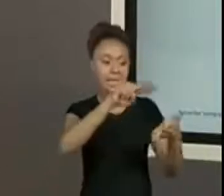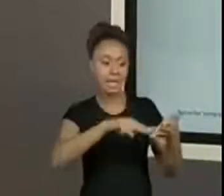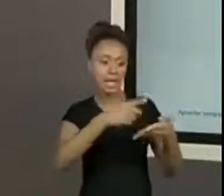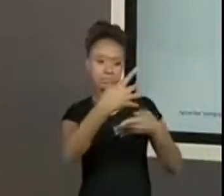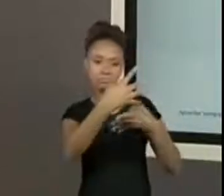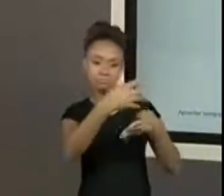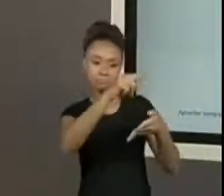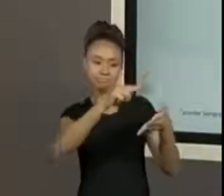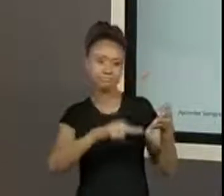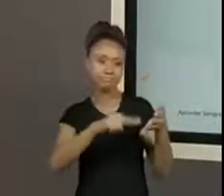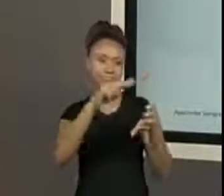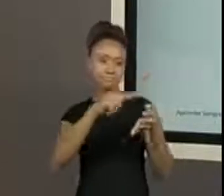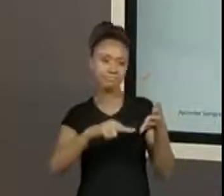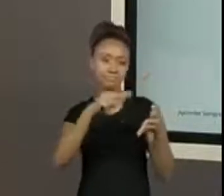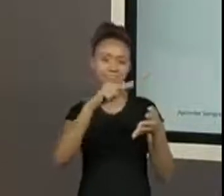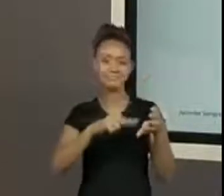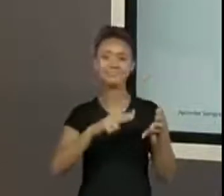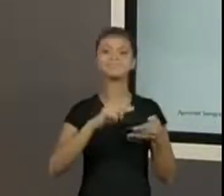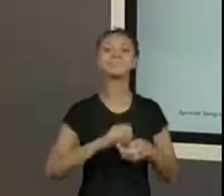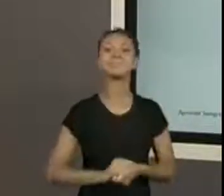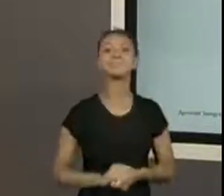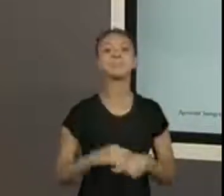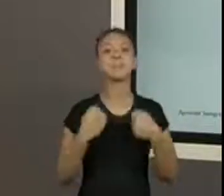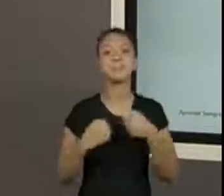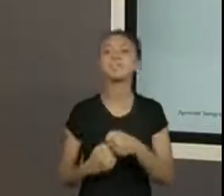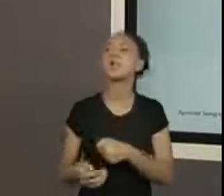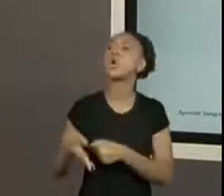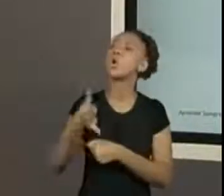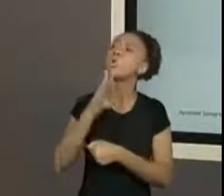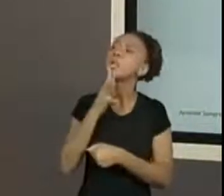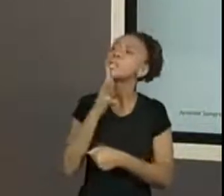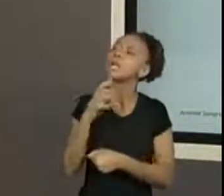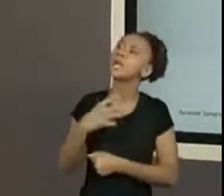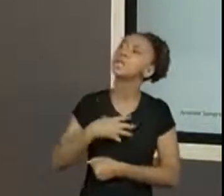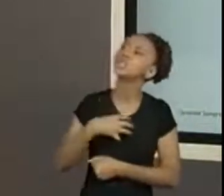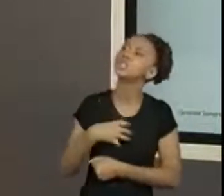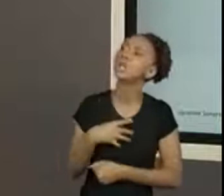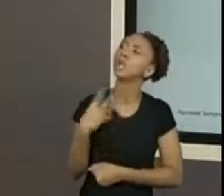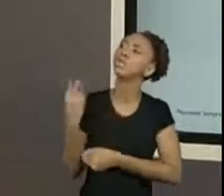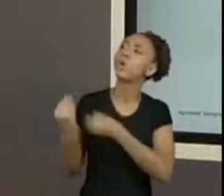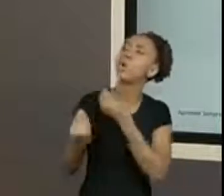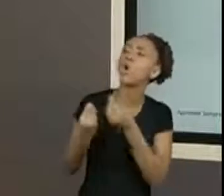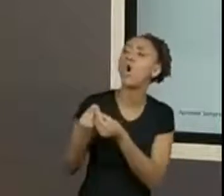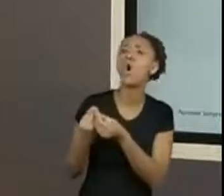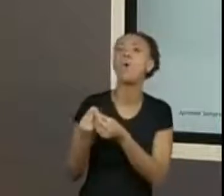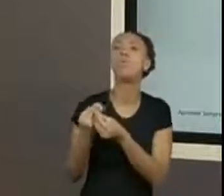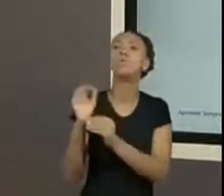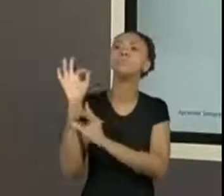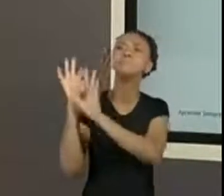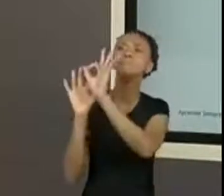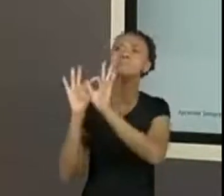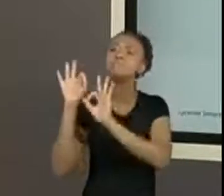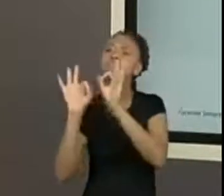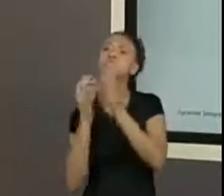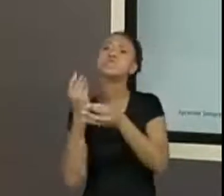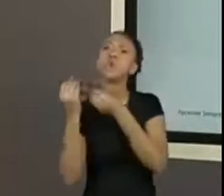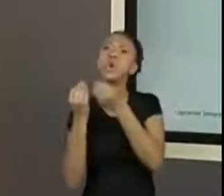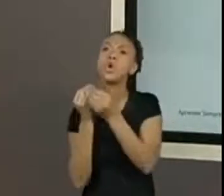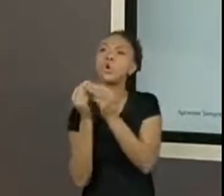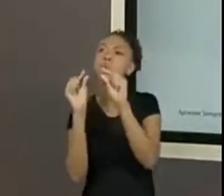precisou conhecer quadrinhas, precisou ter a escrita de algumas. A gente trouxe,